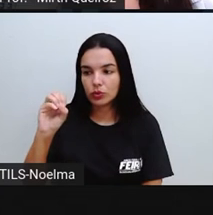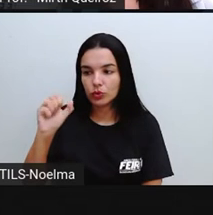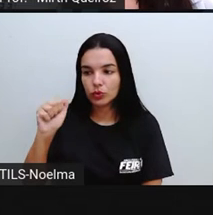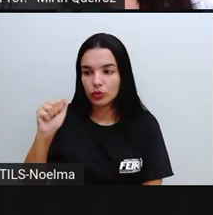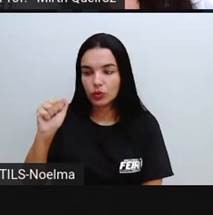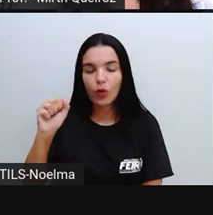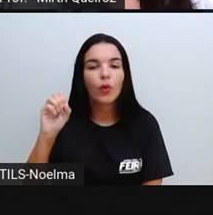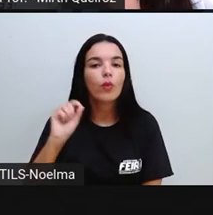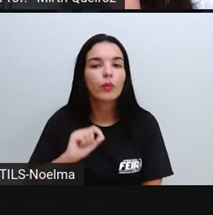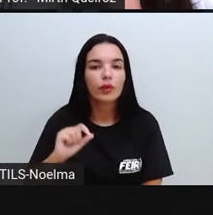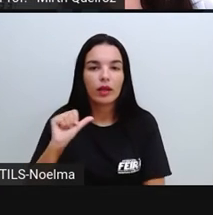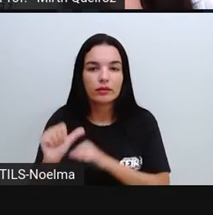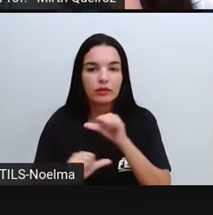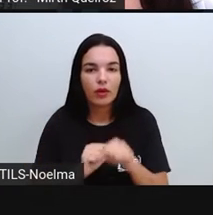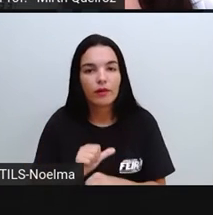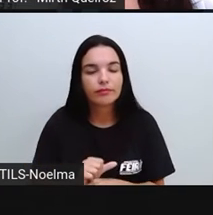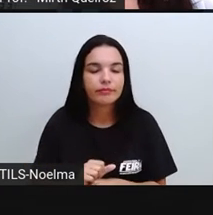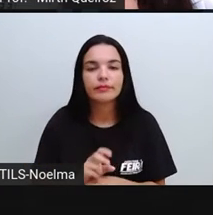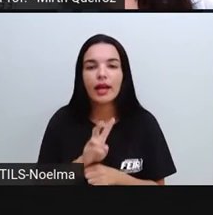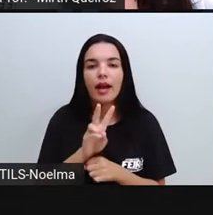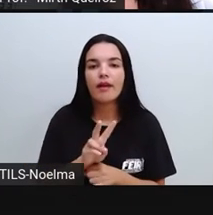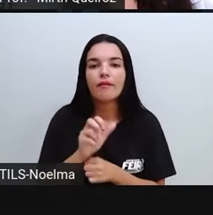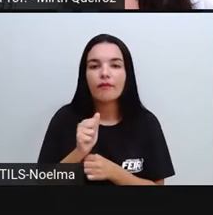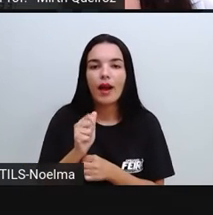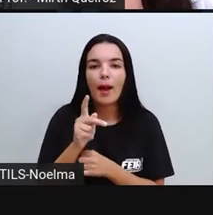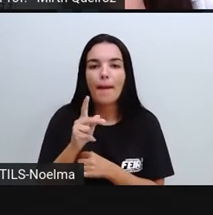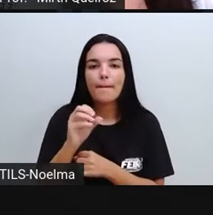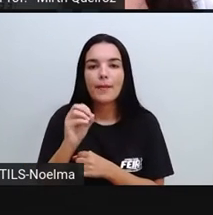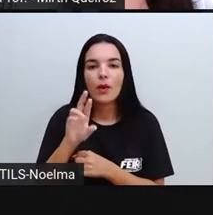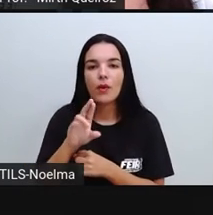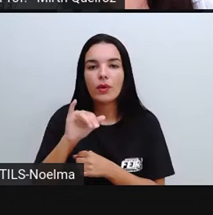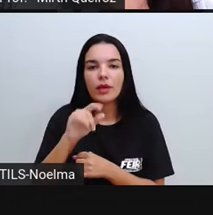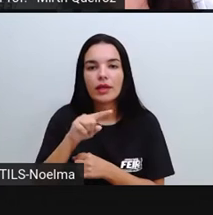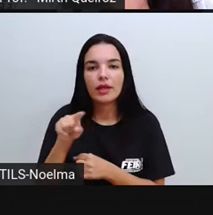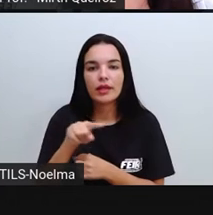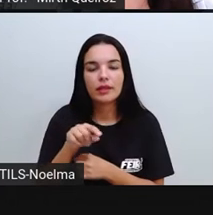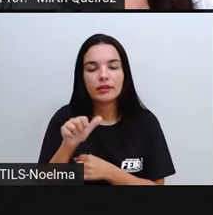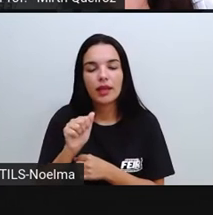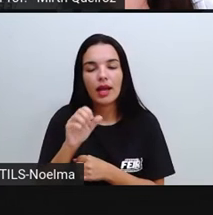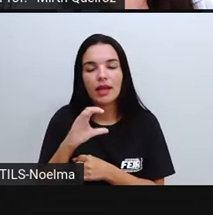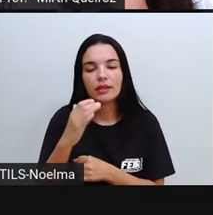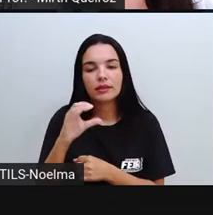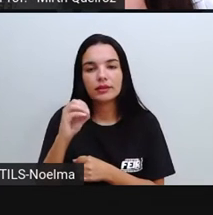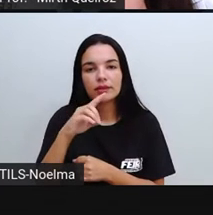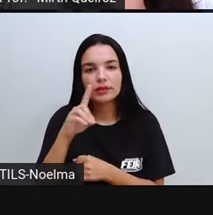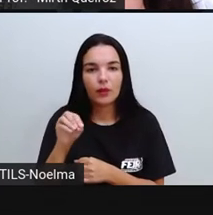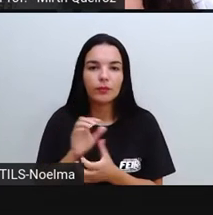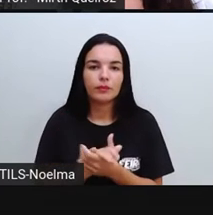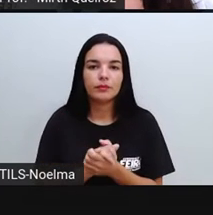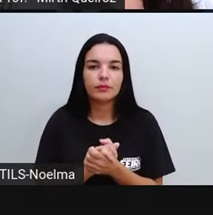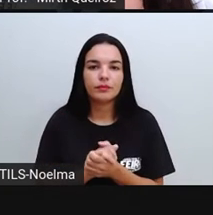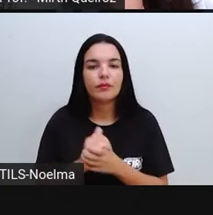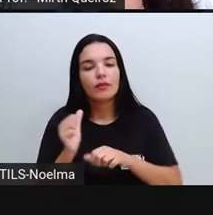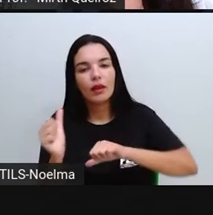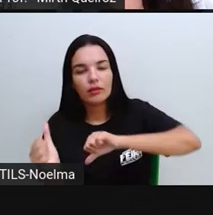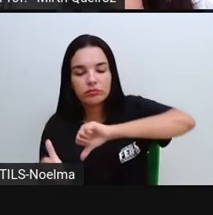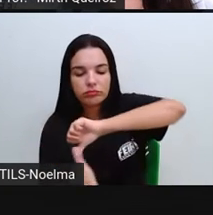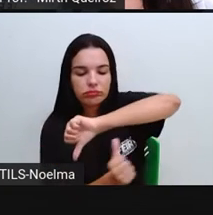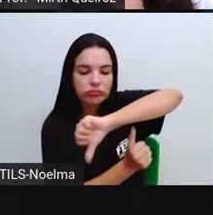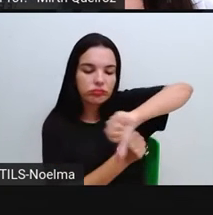líquido, houve a condensação. E do líquido para o sólido,